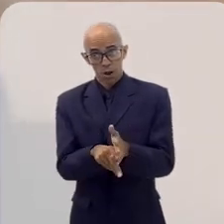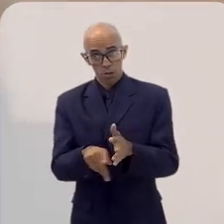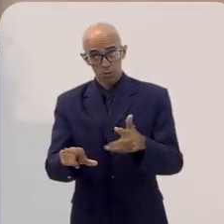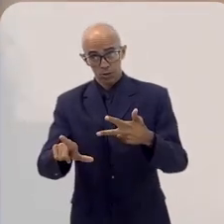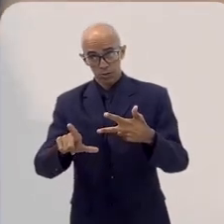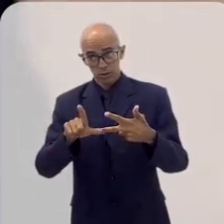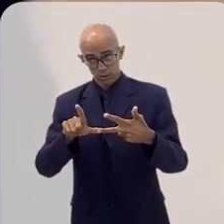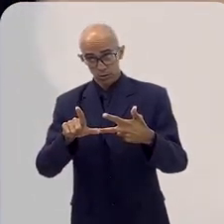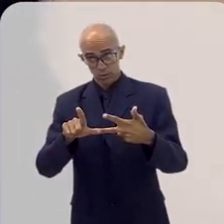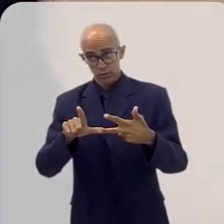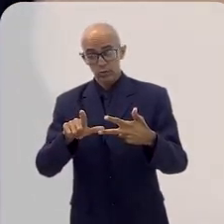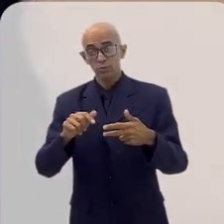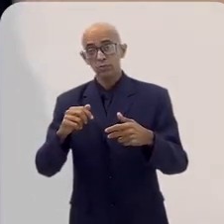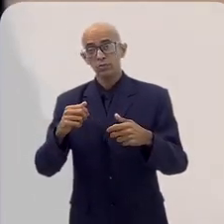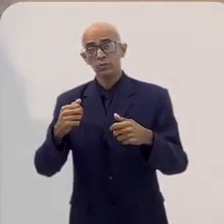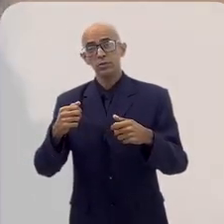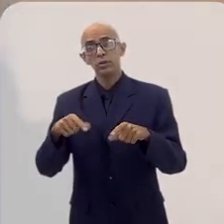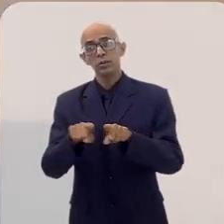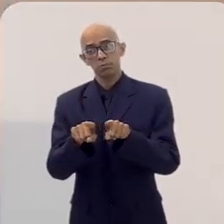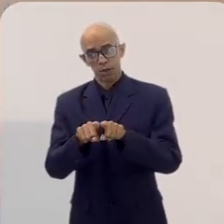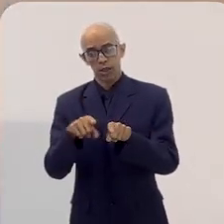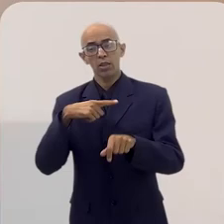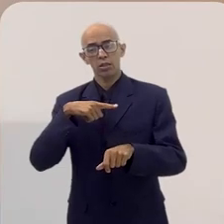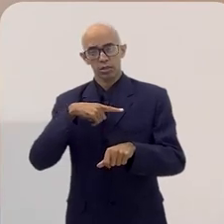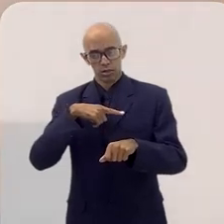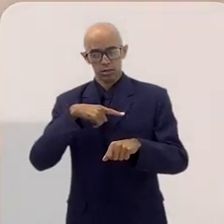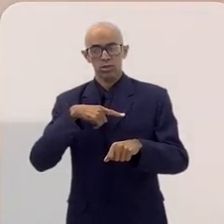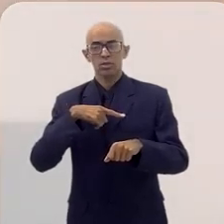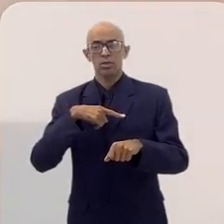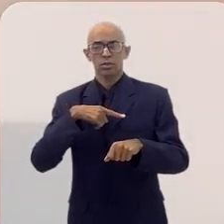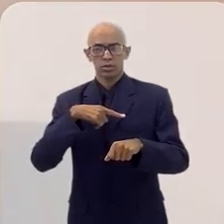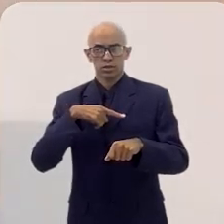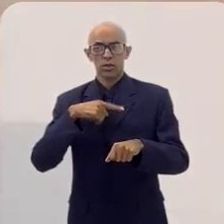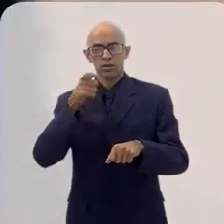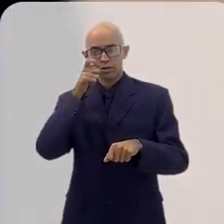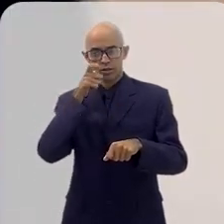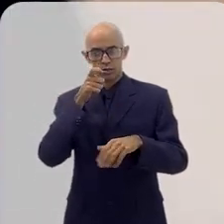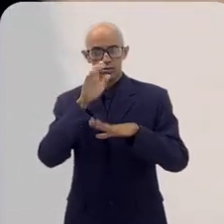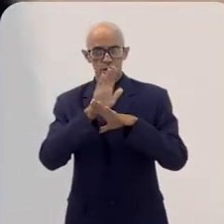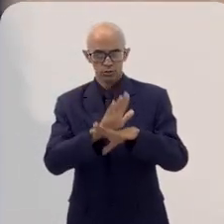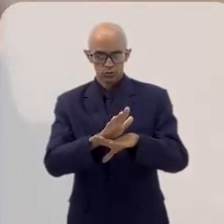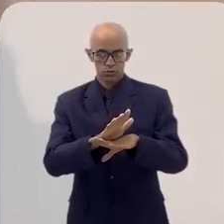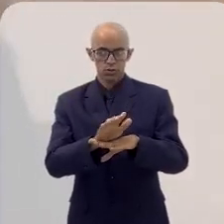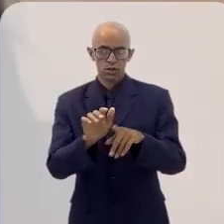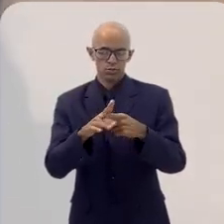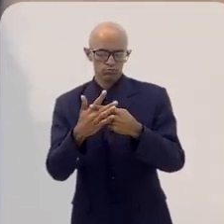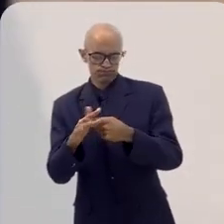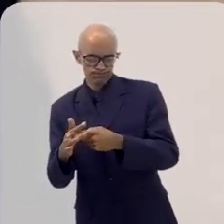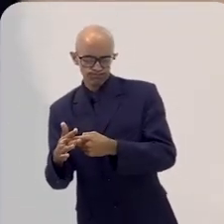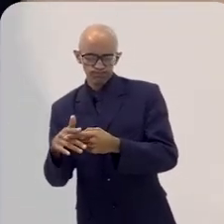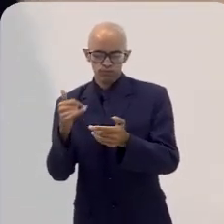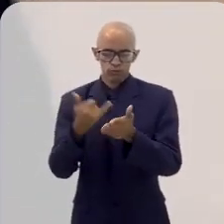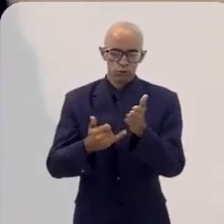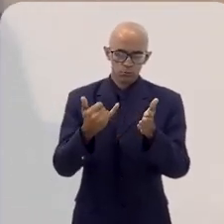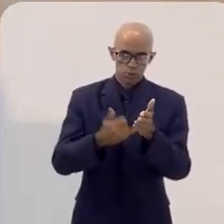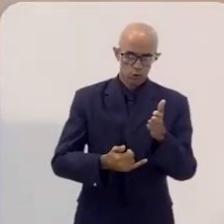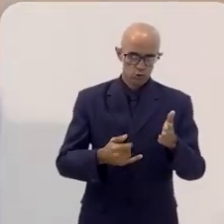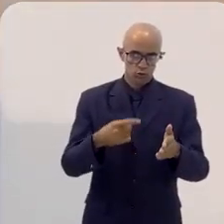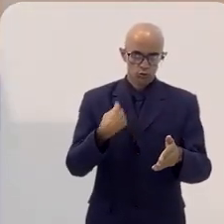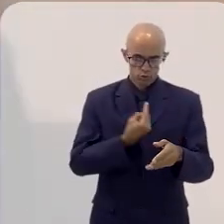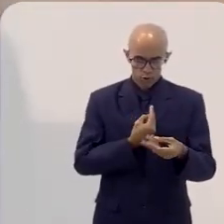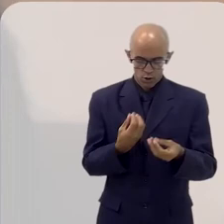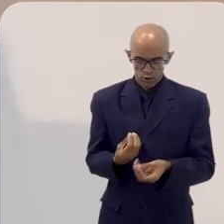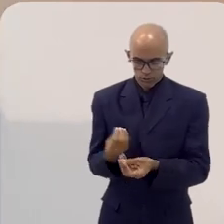a parte do Legislativo mesmo, a LERJ, tem muito o que ajudar em relação aos ajustes de